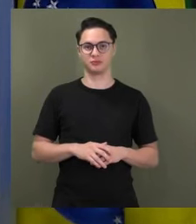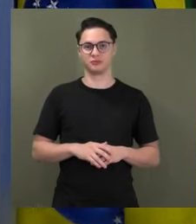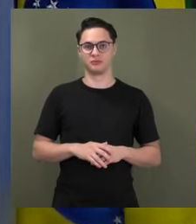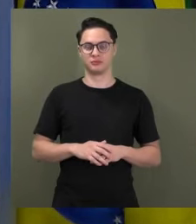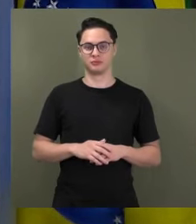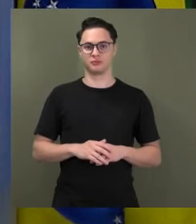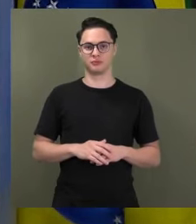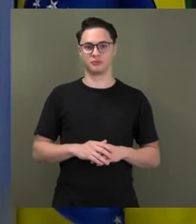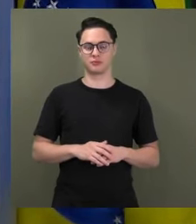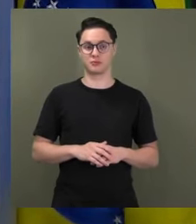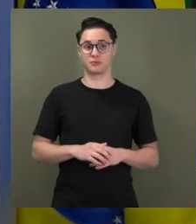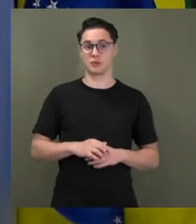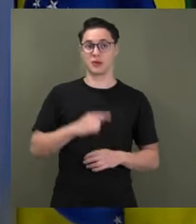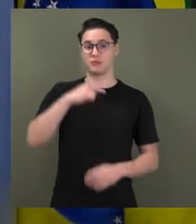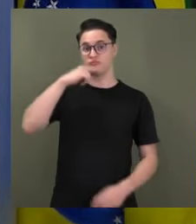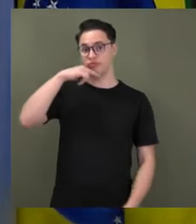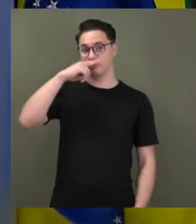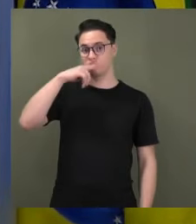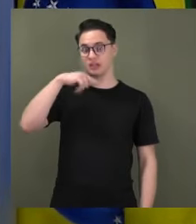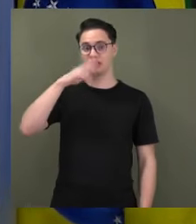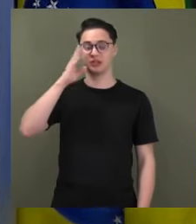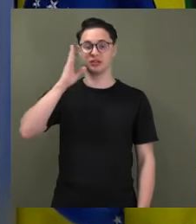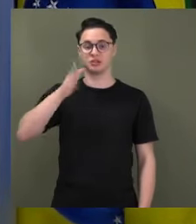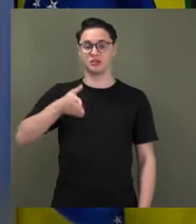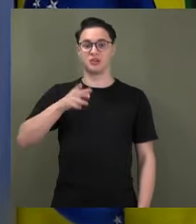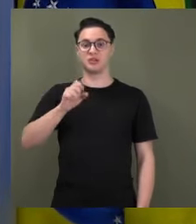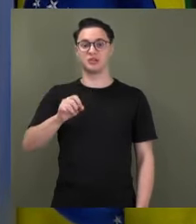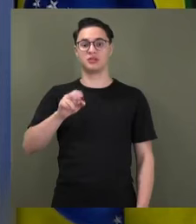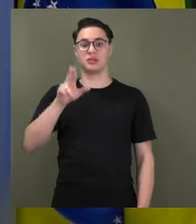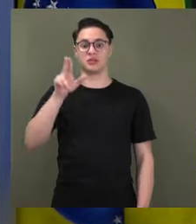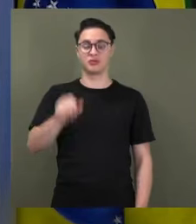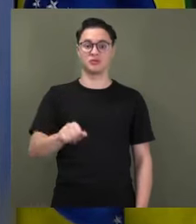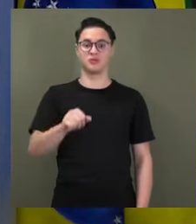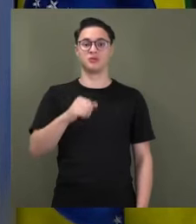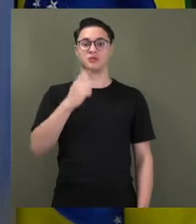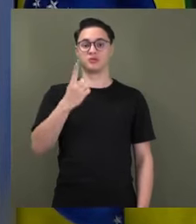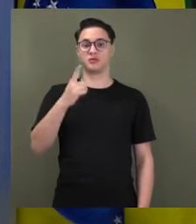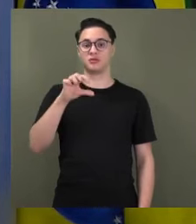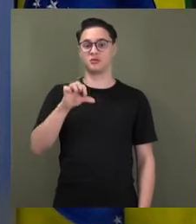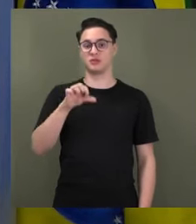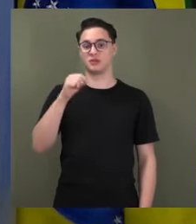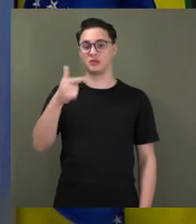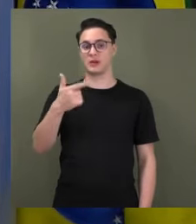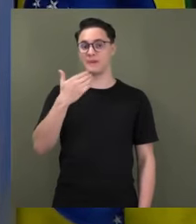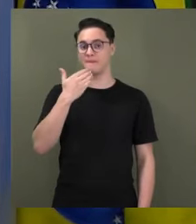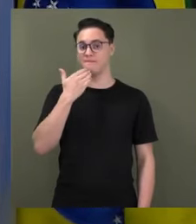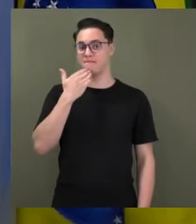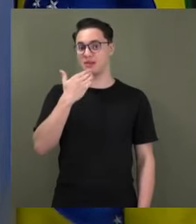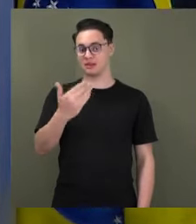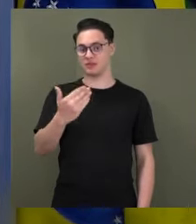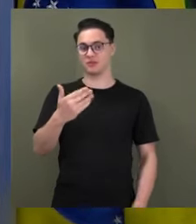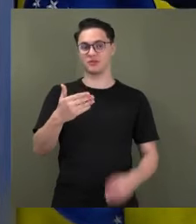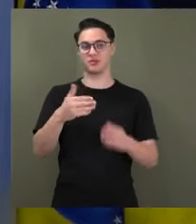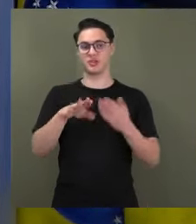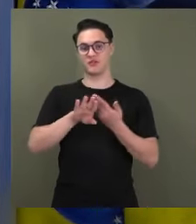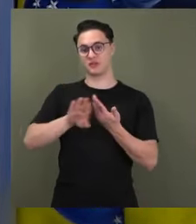O mesmo Barroso que já negou 192 pedidos de afastamento do ministro Alexandre de Moraes